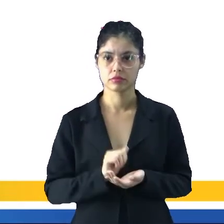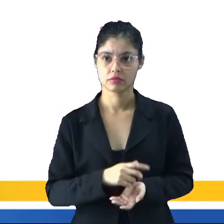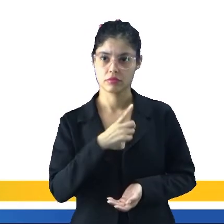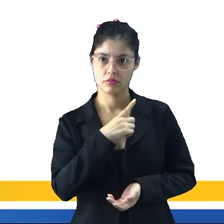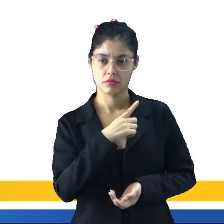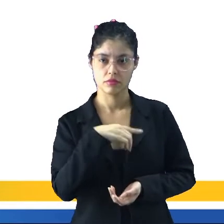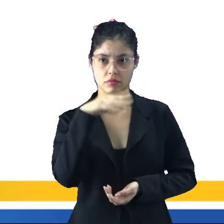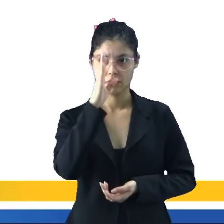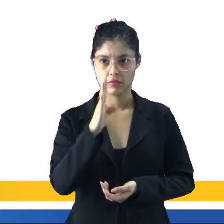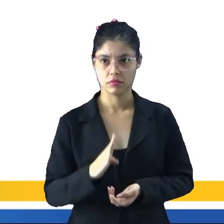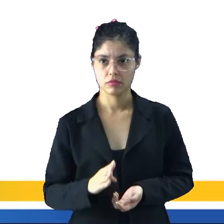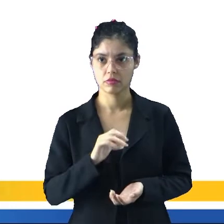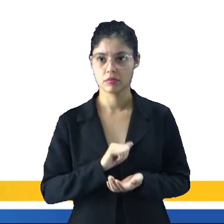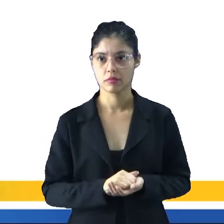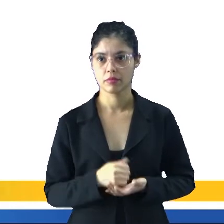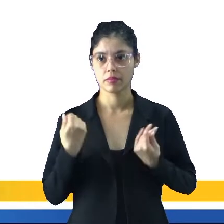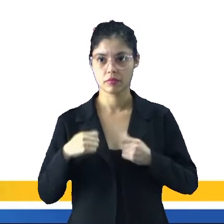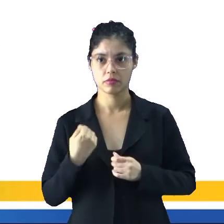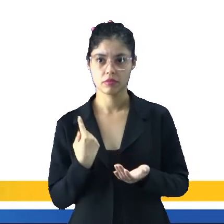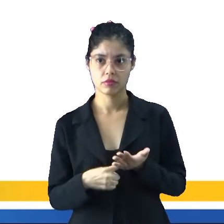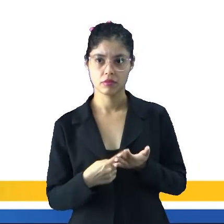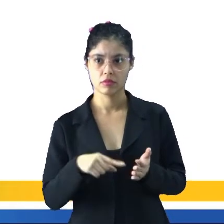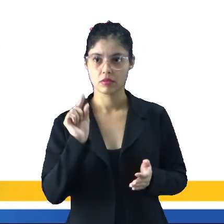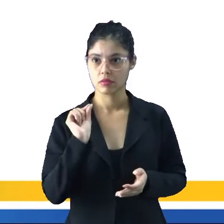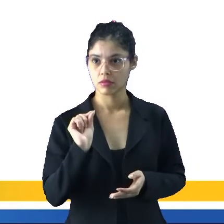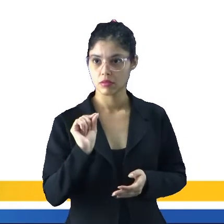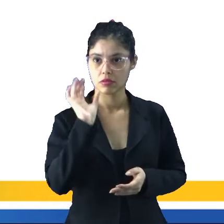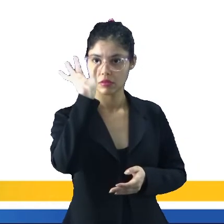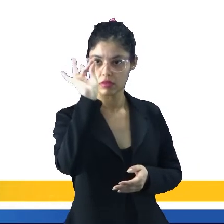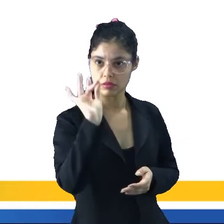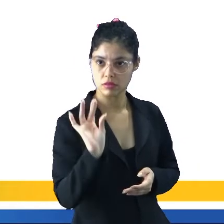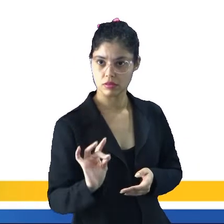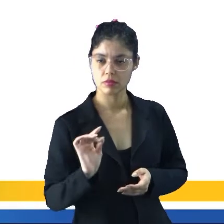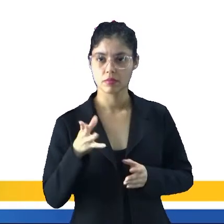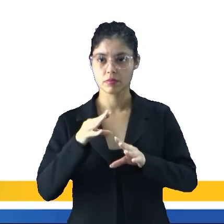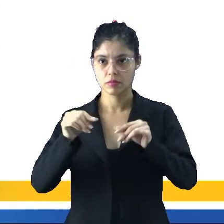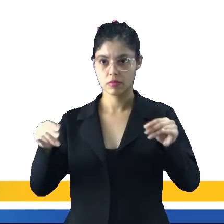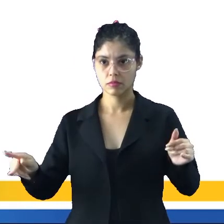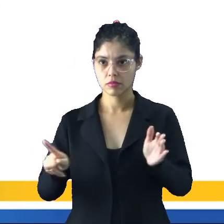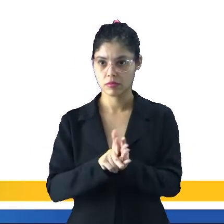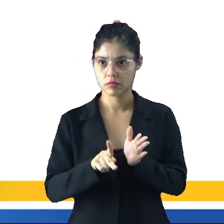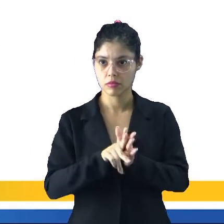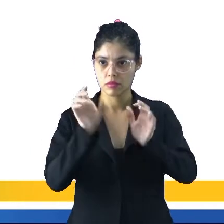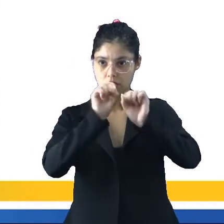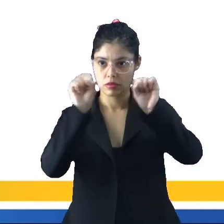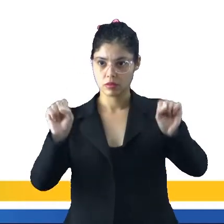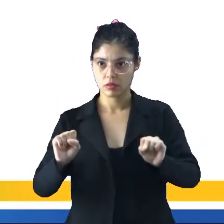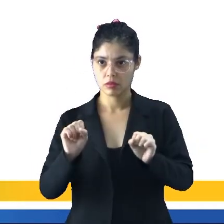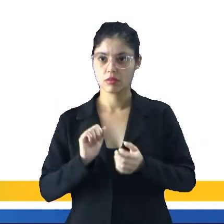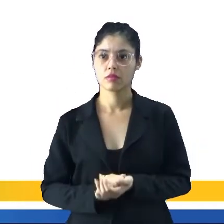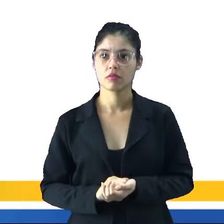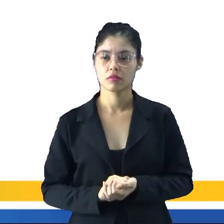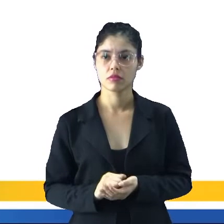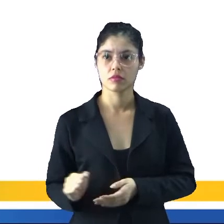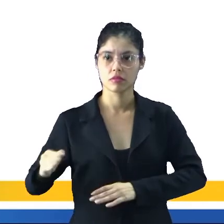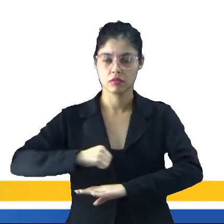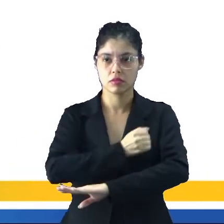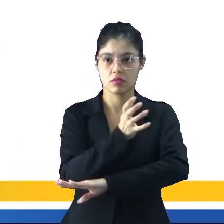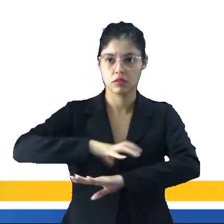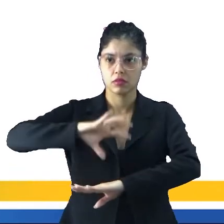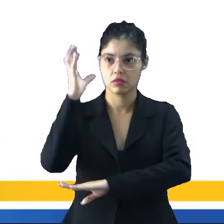indígenas existentes no Brasil, devemos considerar que cada uma dessas terras está situada, né, em sistemas ecológicos